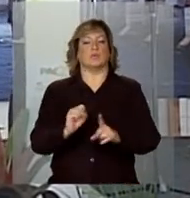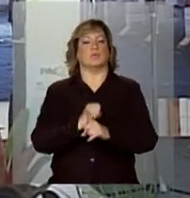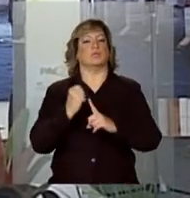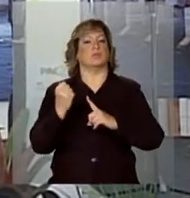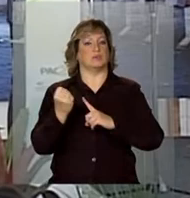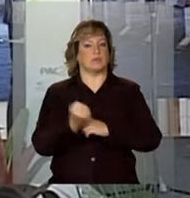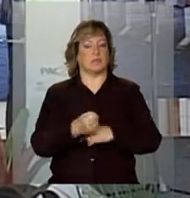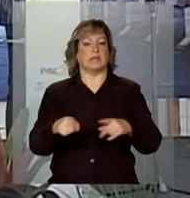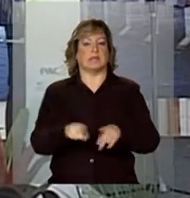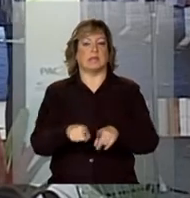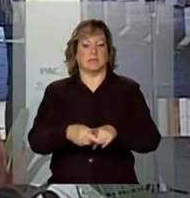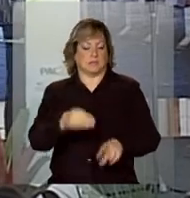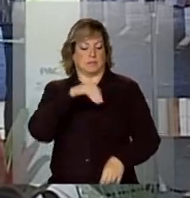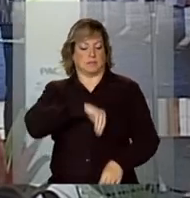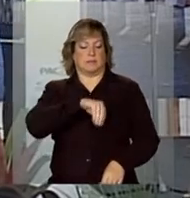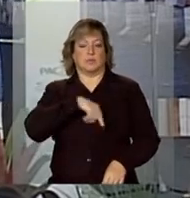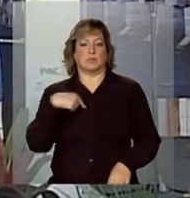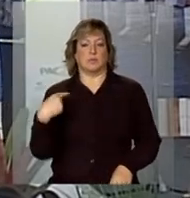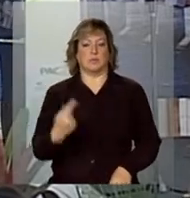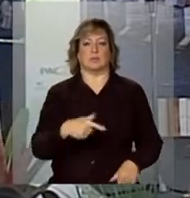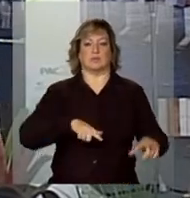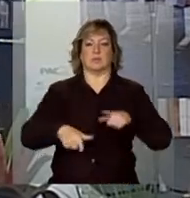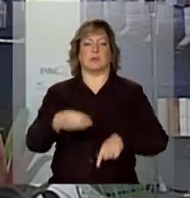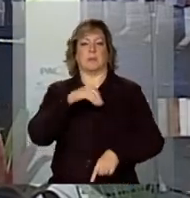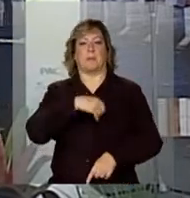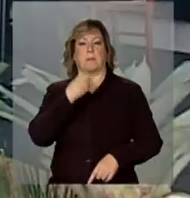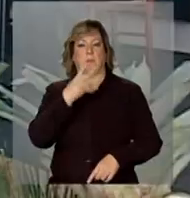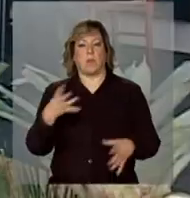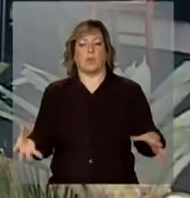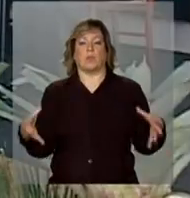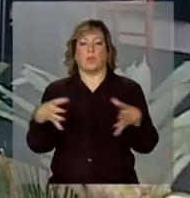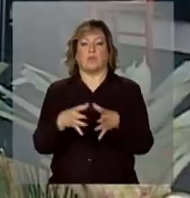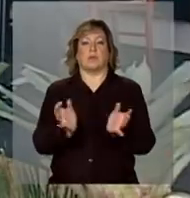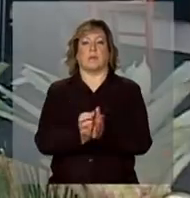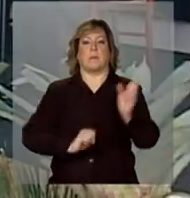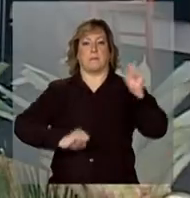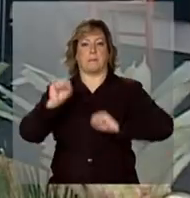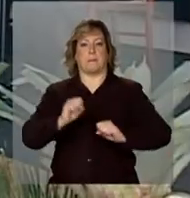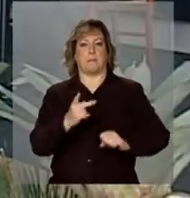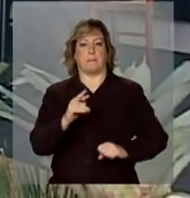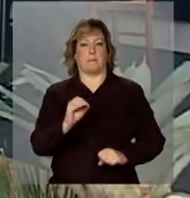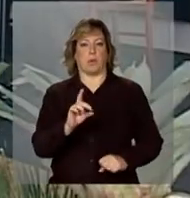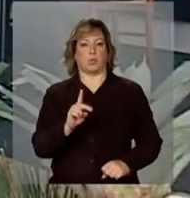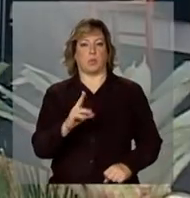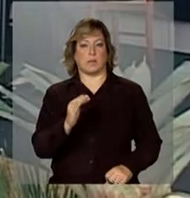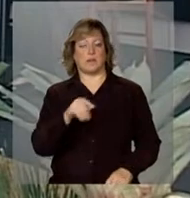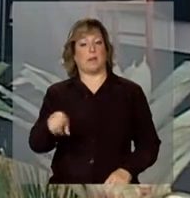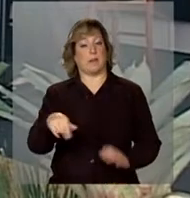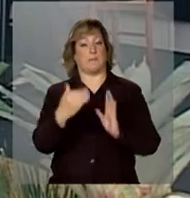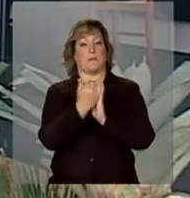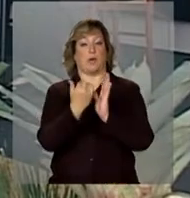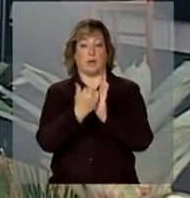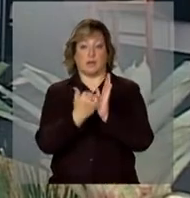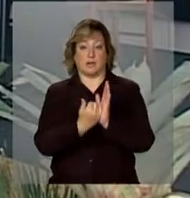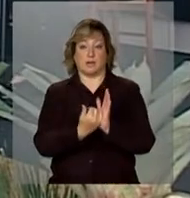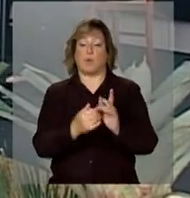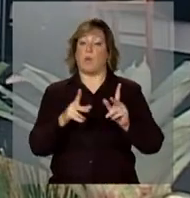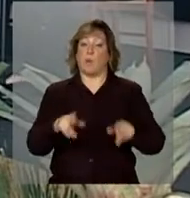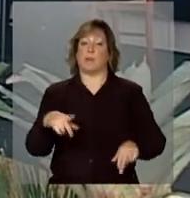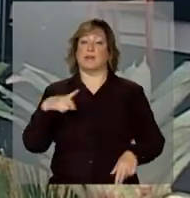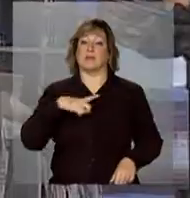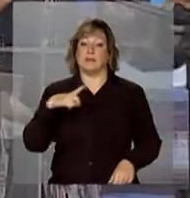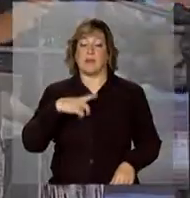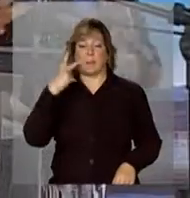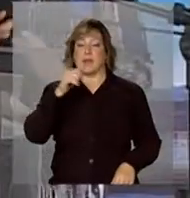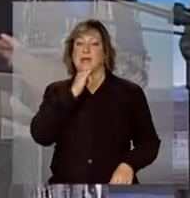e distribuição de renda, inclusão produtiva, que é um programa, como se tem um programa